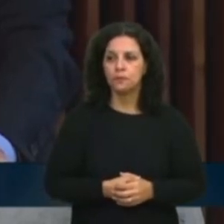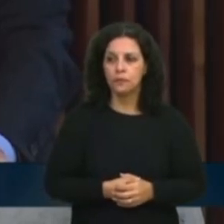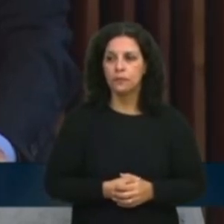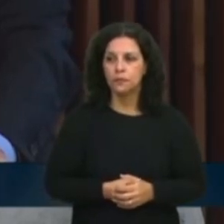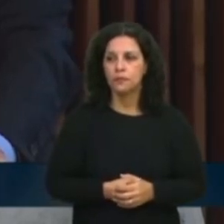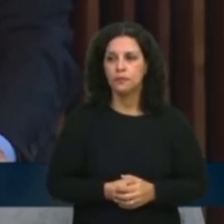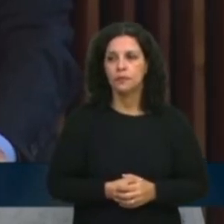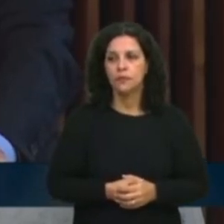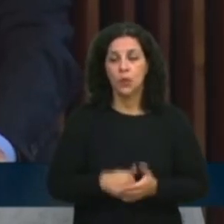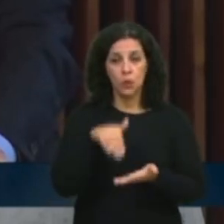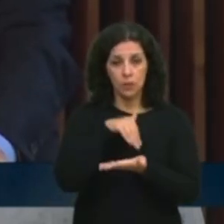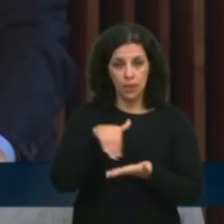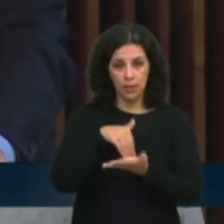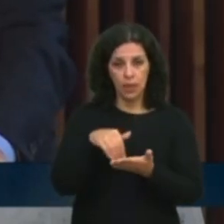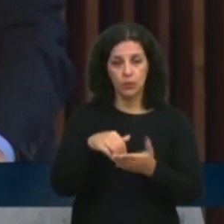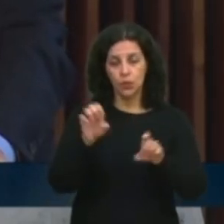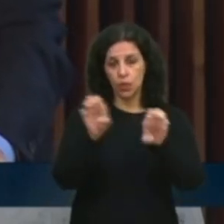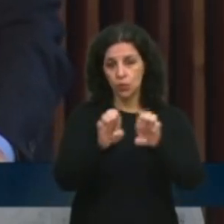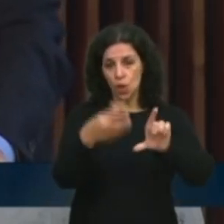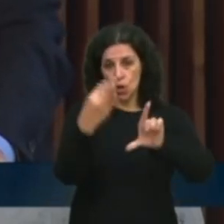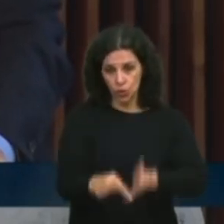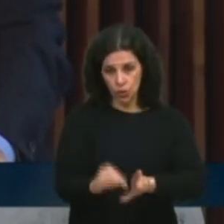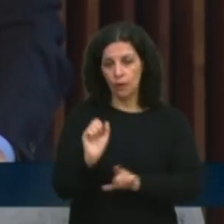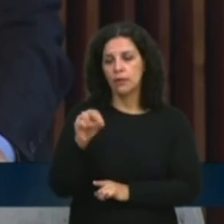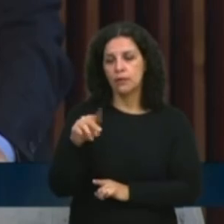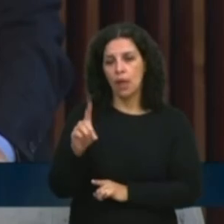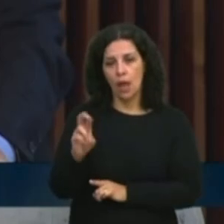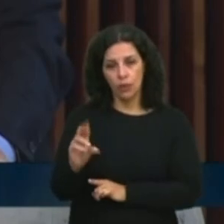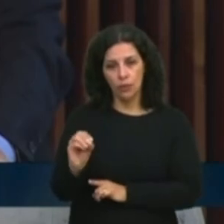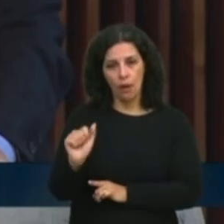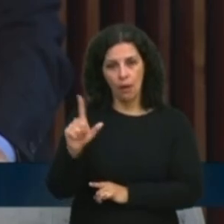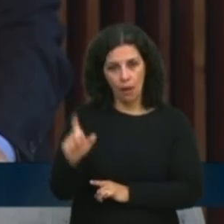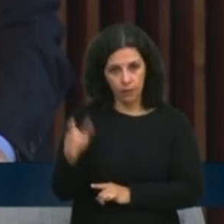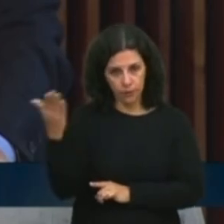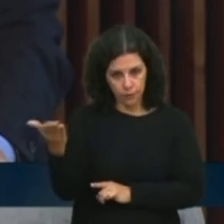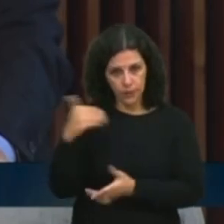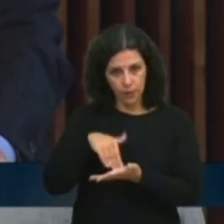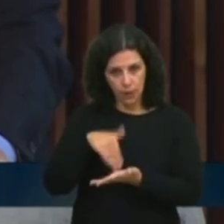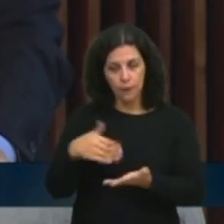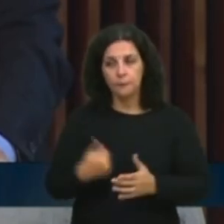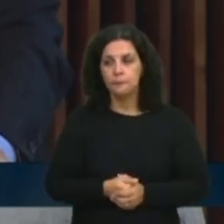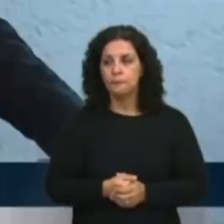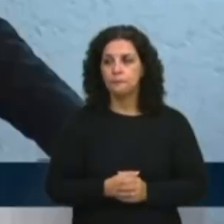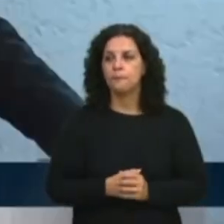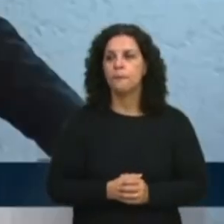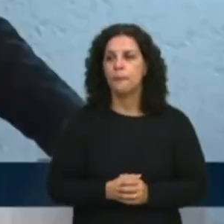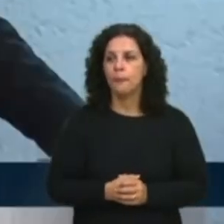o secretário de Infraestrutura e Logística, na pessoa do seu secretário, Sandro Alex,